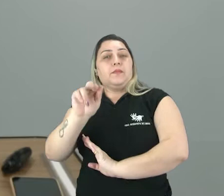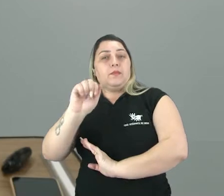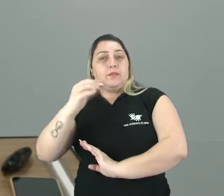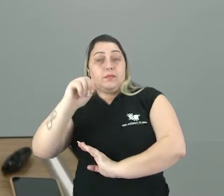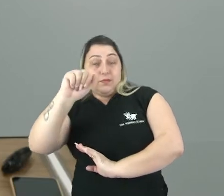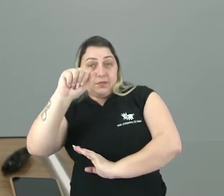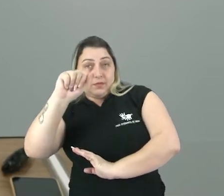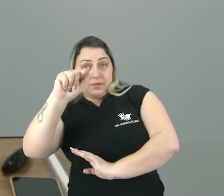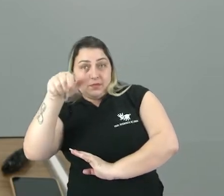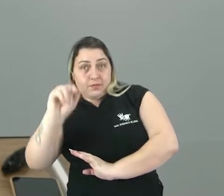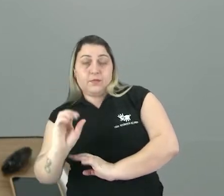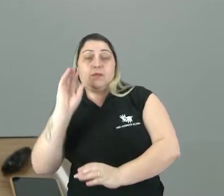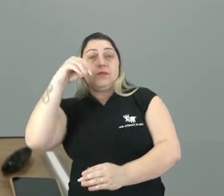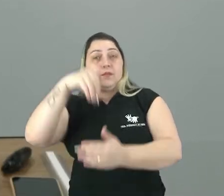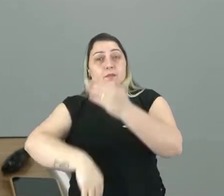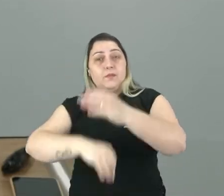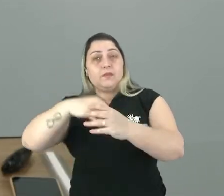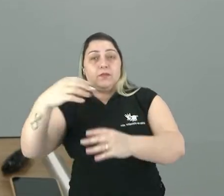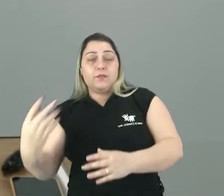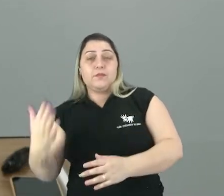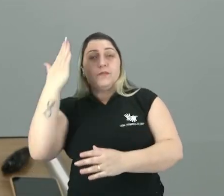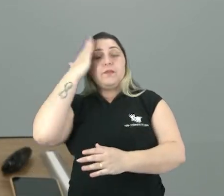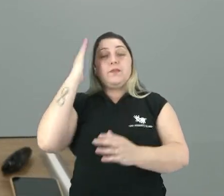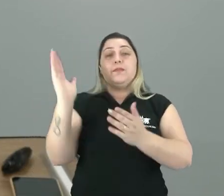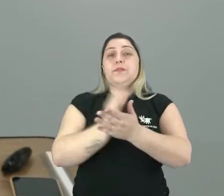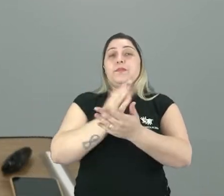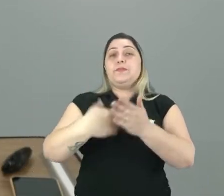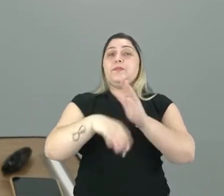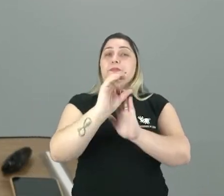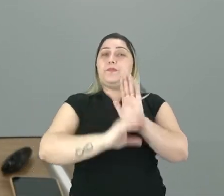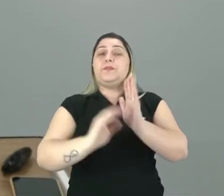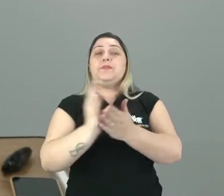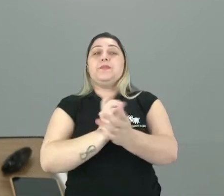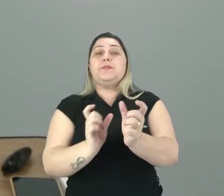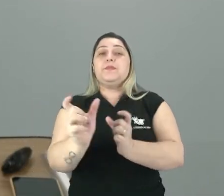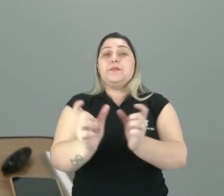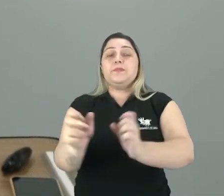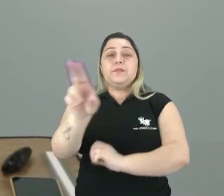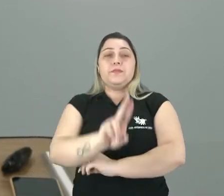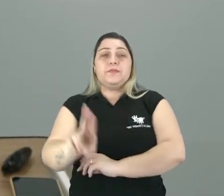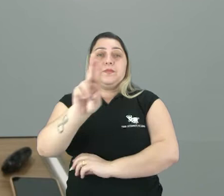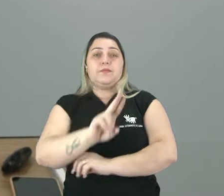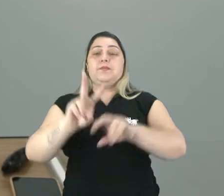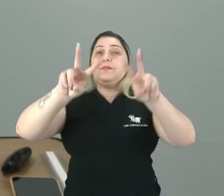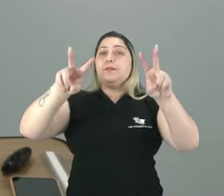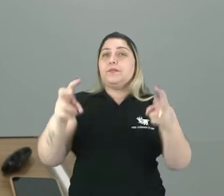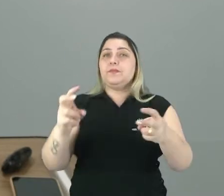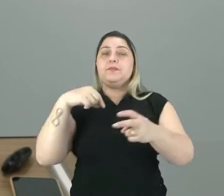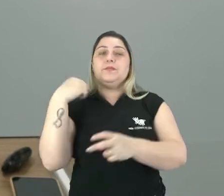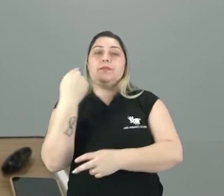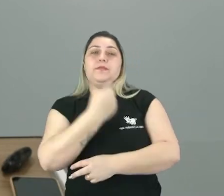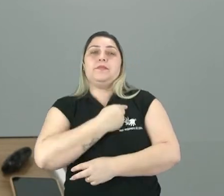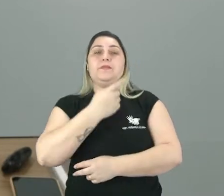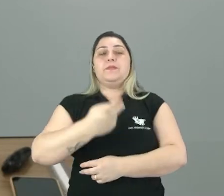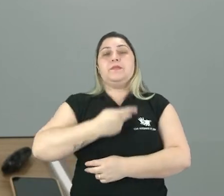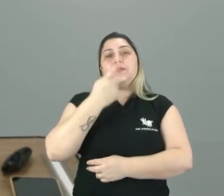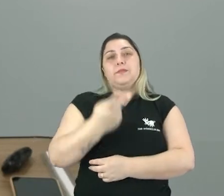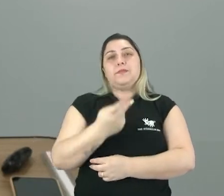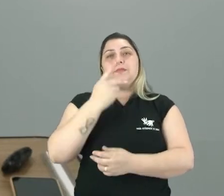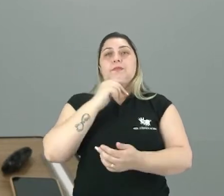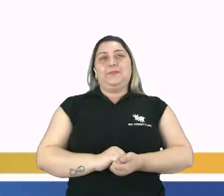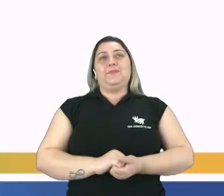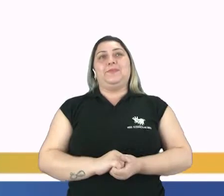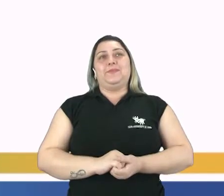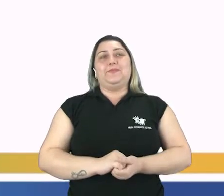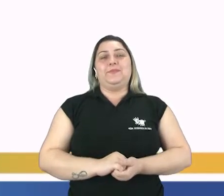interna e externa e entender alguns conceitos e algumas palavras usadas nesse assunto aí quando a gente está falando sobre